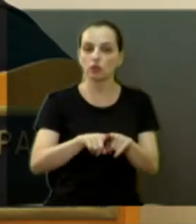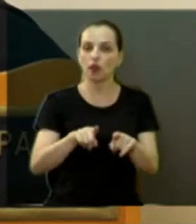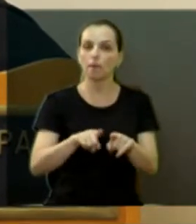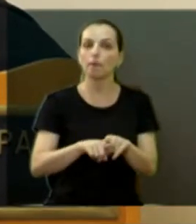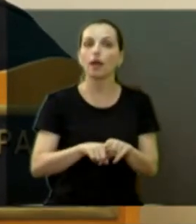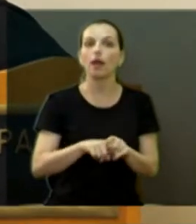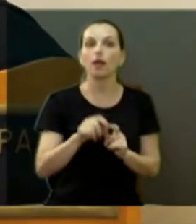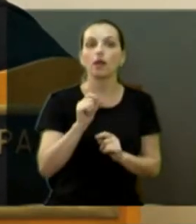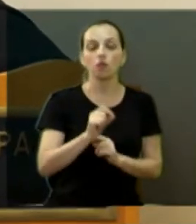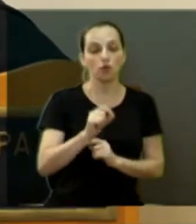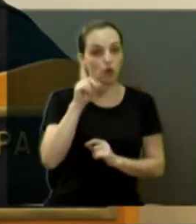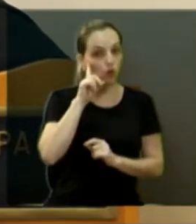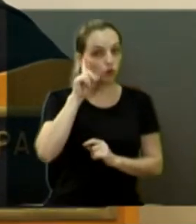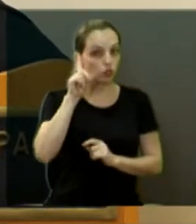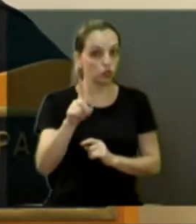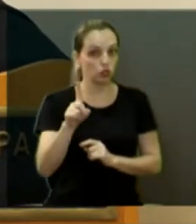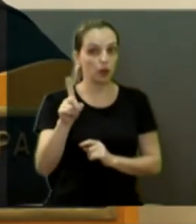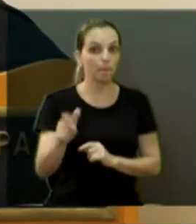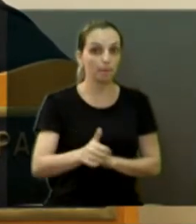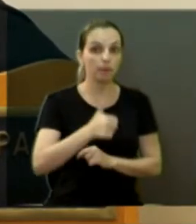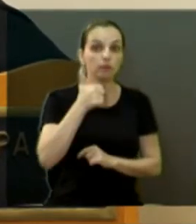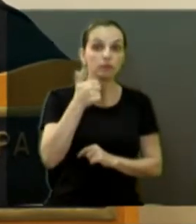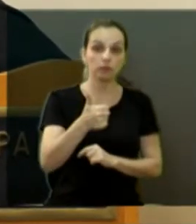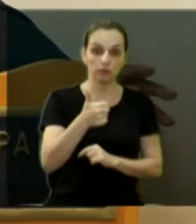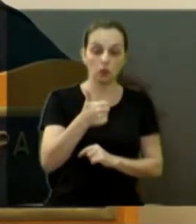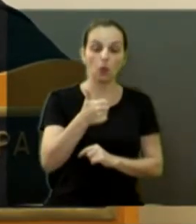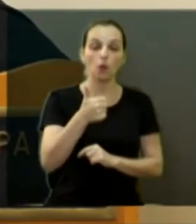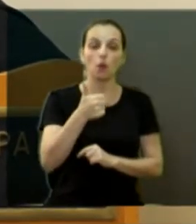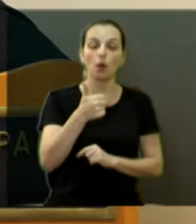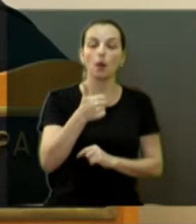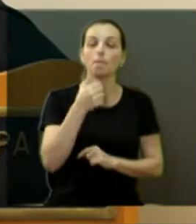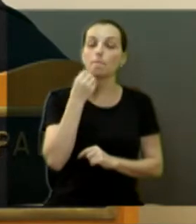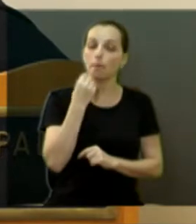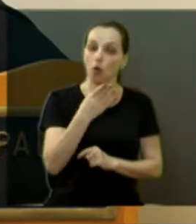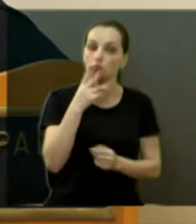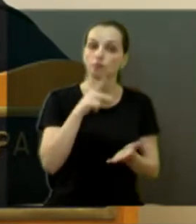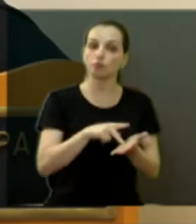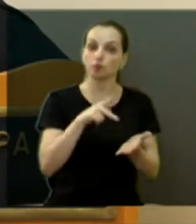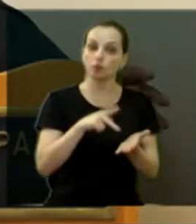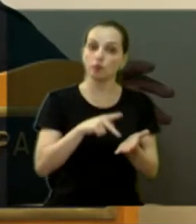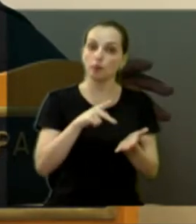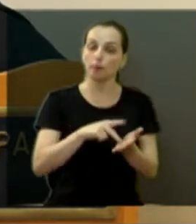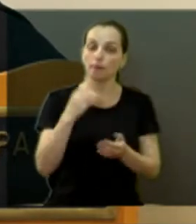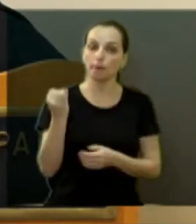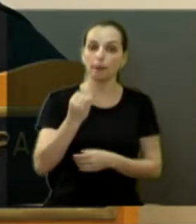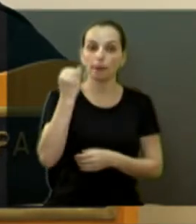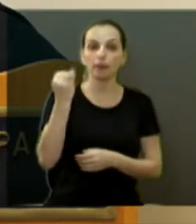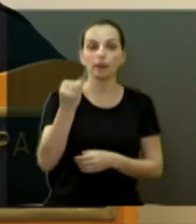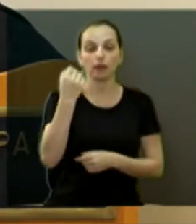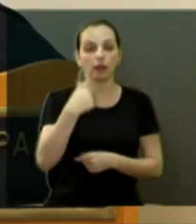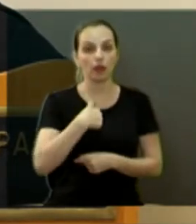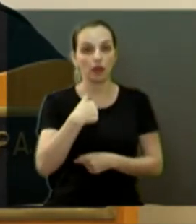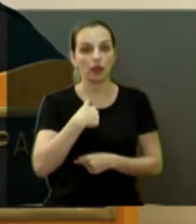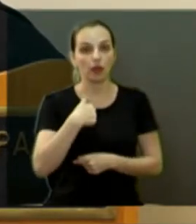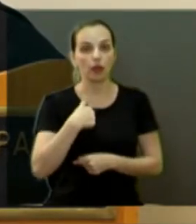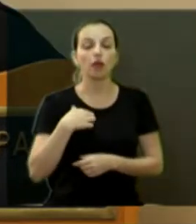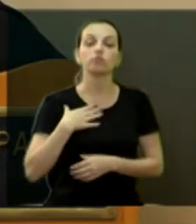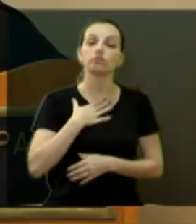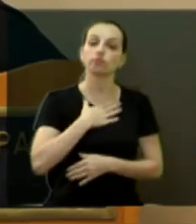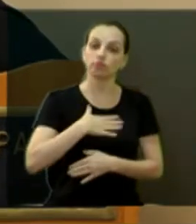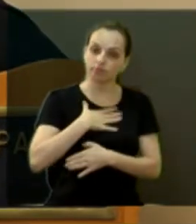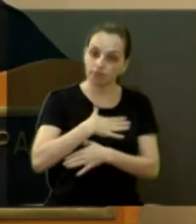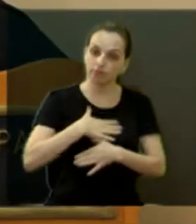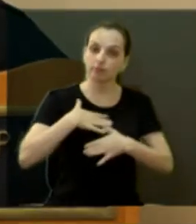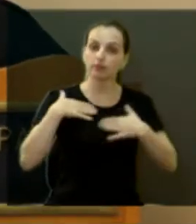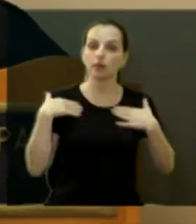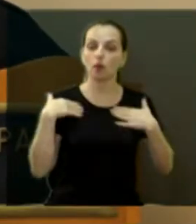Foi um dia muito positivo. Foi um dia muito significante. Até eu fiquei muito contente com esse